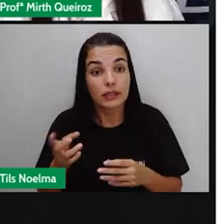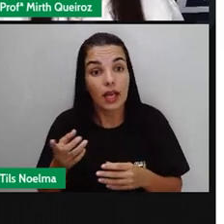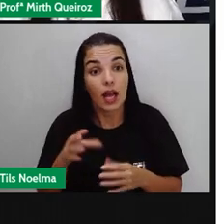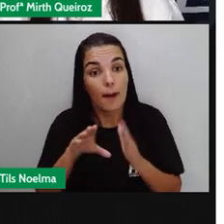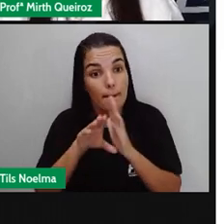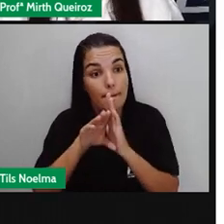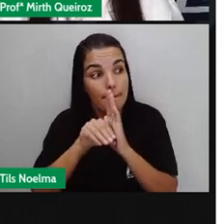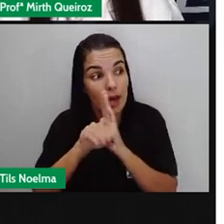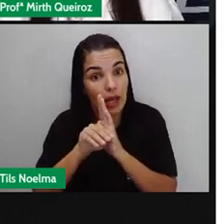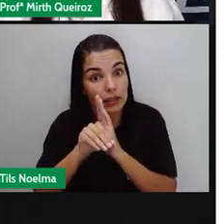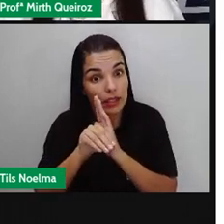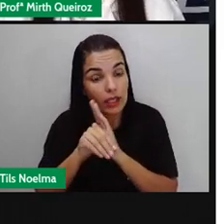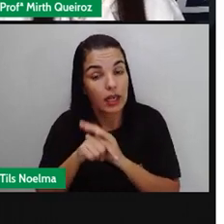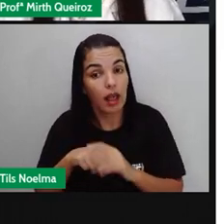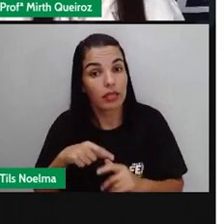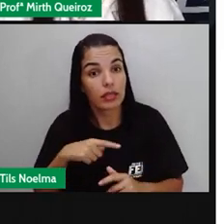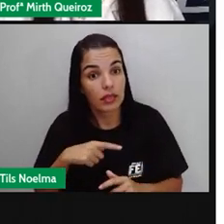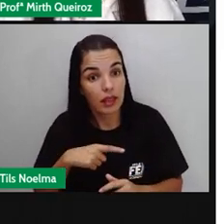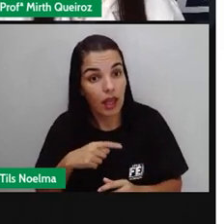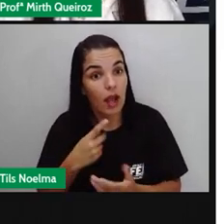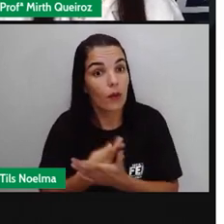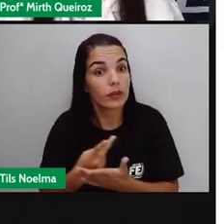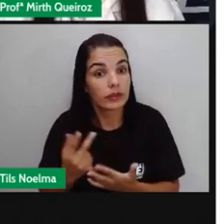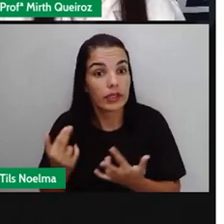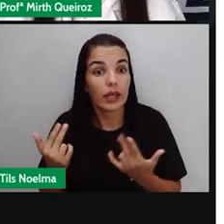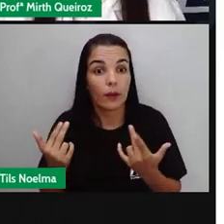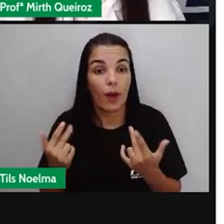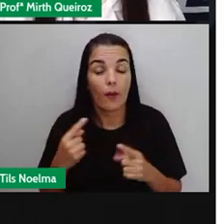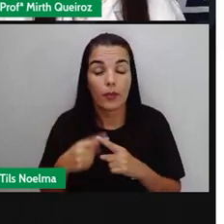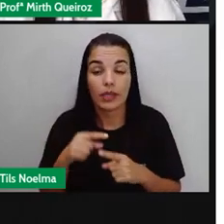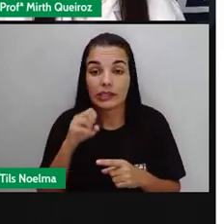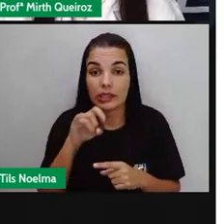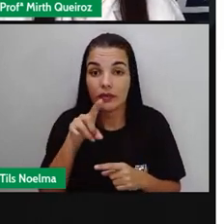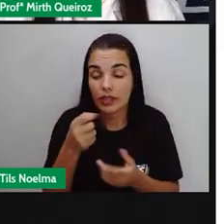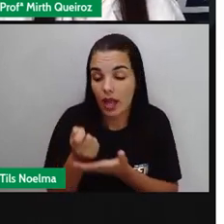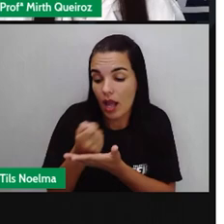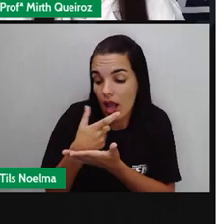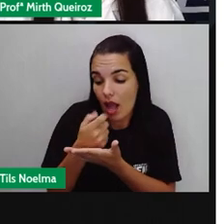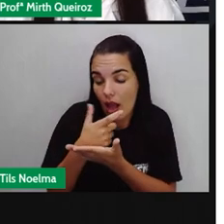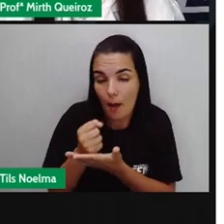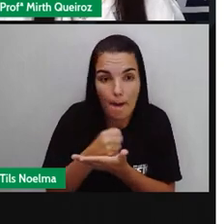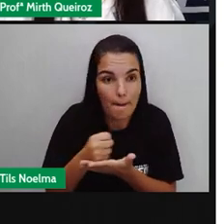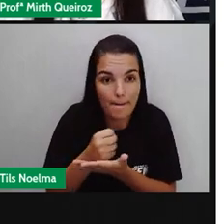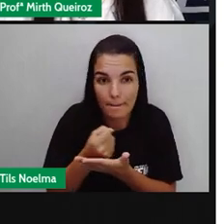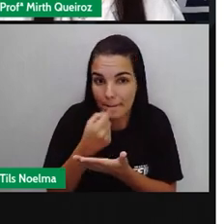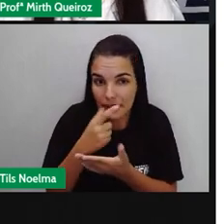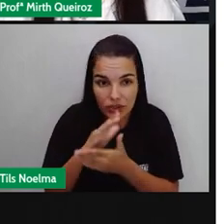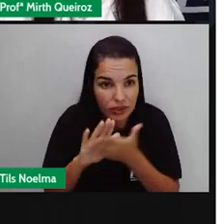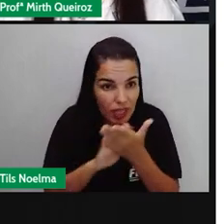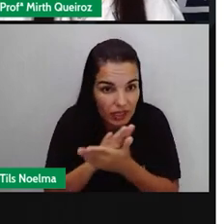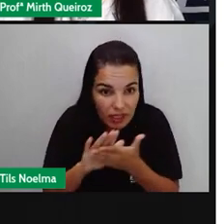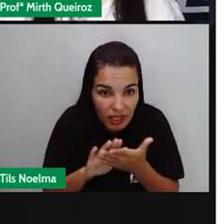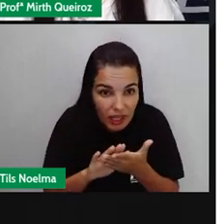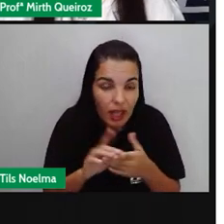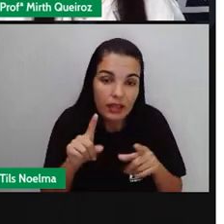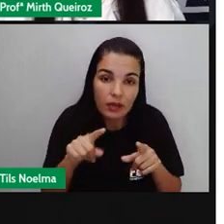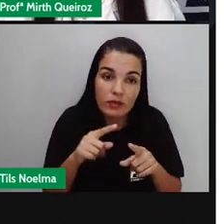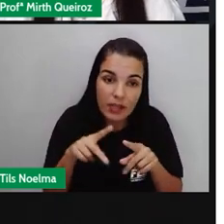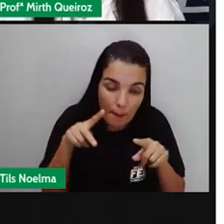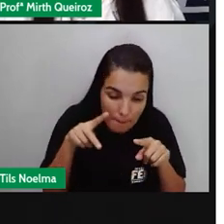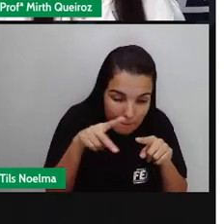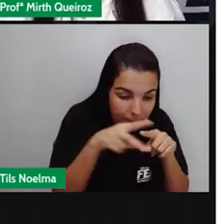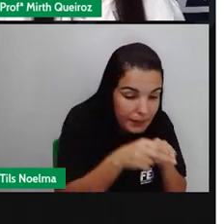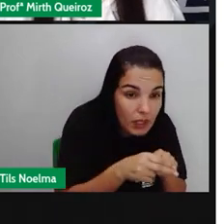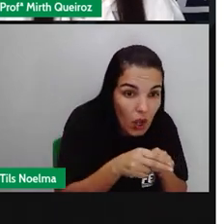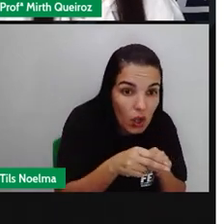isso. Você colocar o medicamento, tomar o medicamento, e aquele medicamento, você não toma de forma correta, você interrompe o medicamento, para de